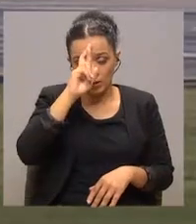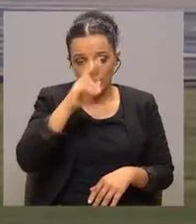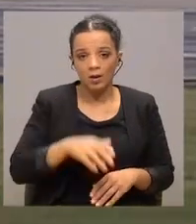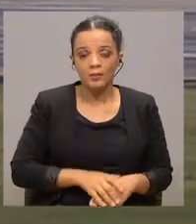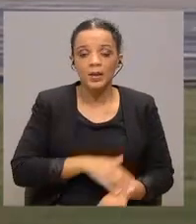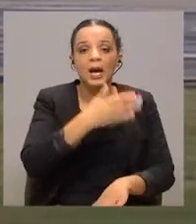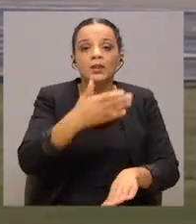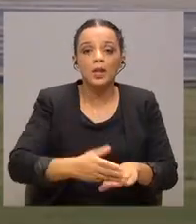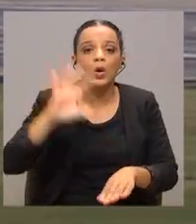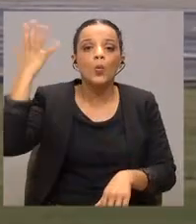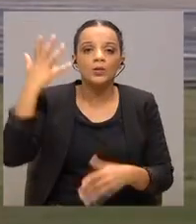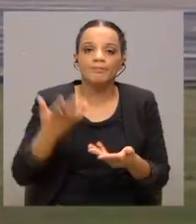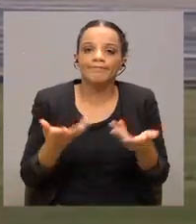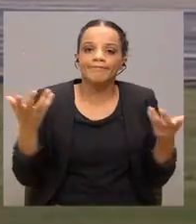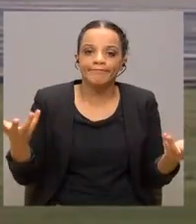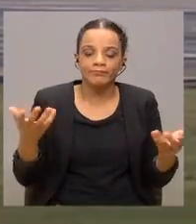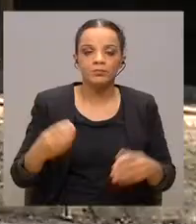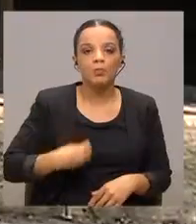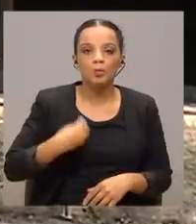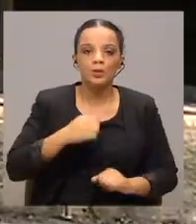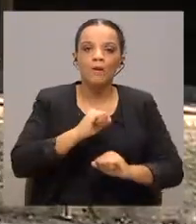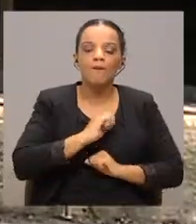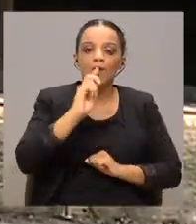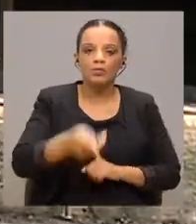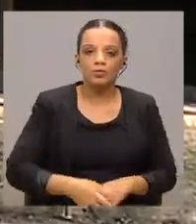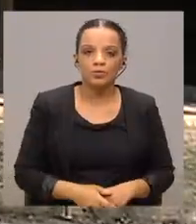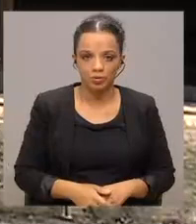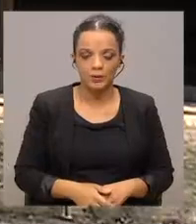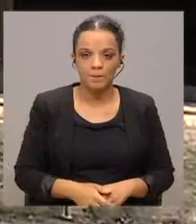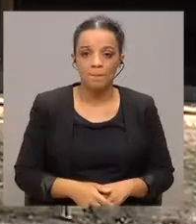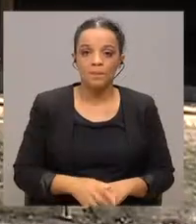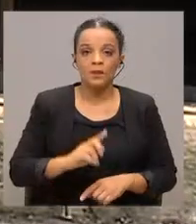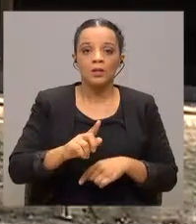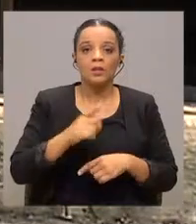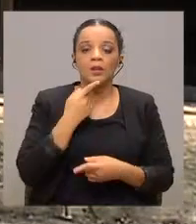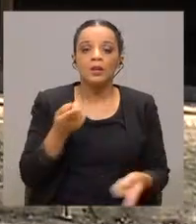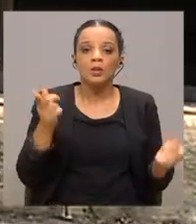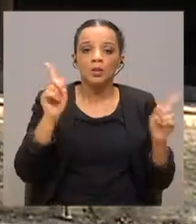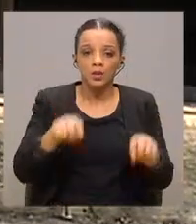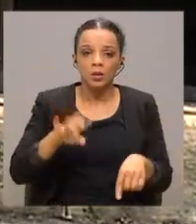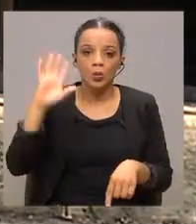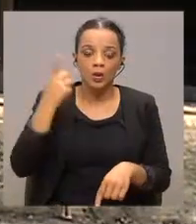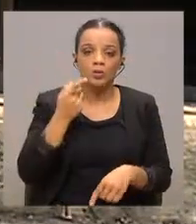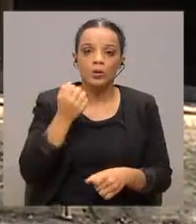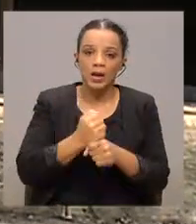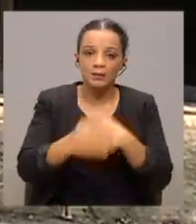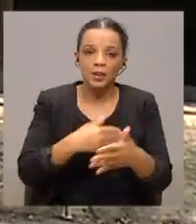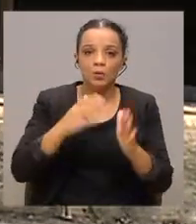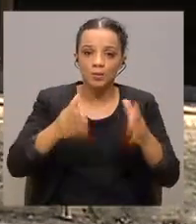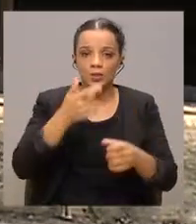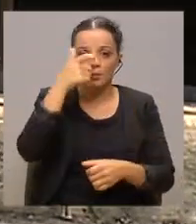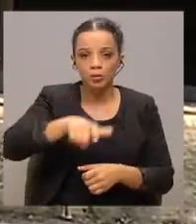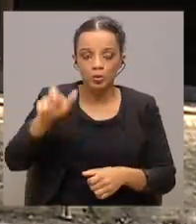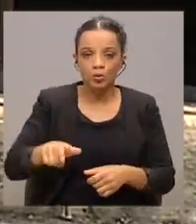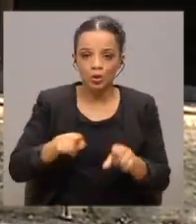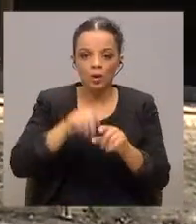até quando. A nossa grande preocupação é quando retomar a atividade, eu preciso ter as pessoas, é continuar a ter as pessoas